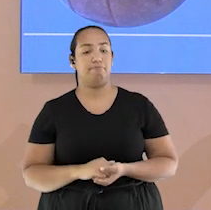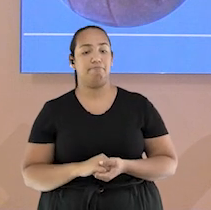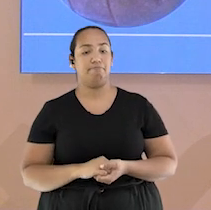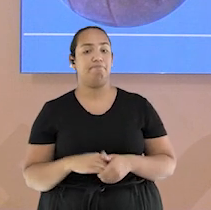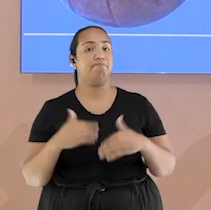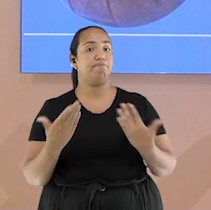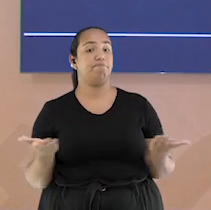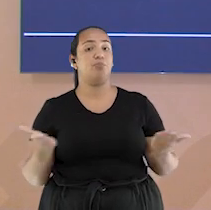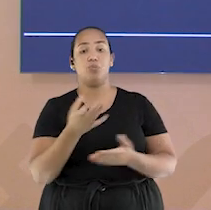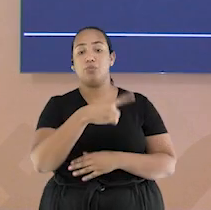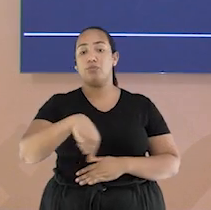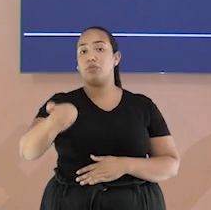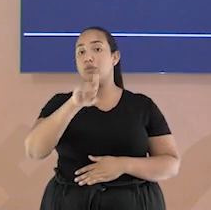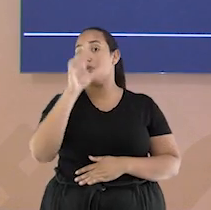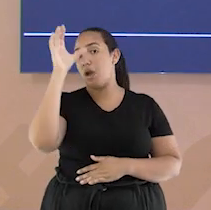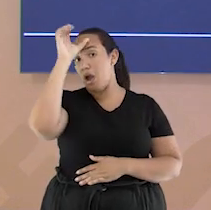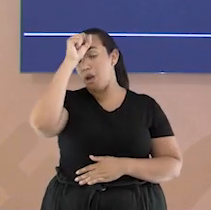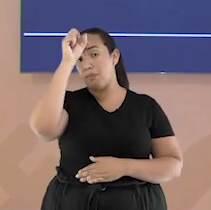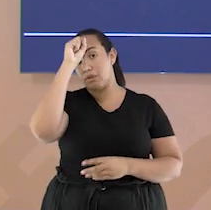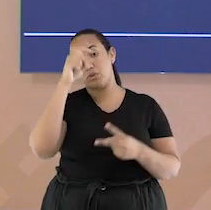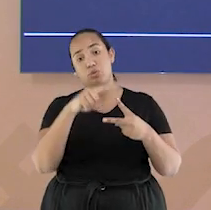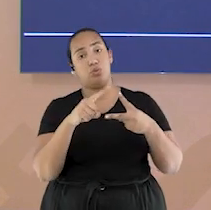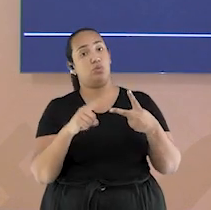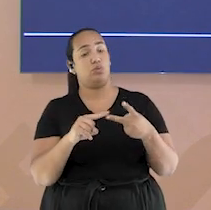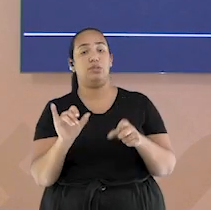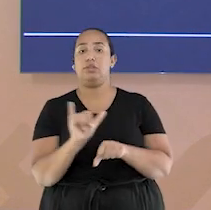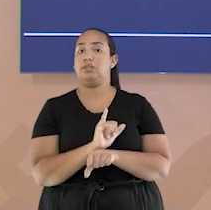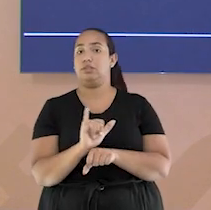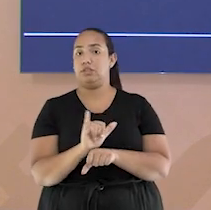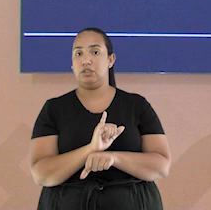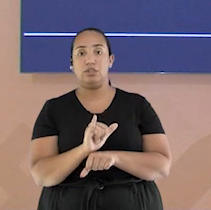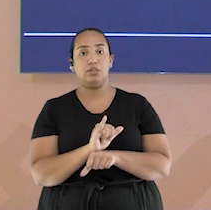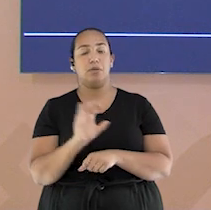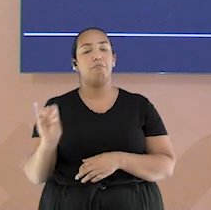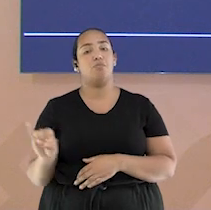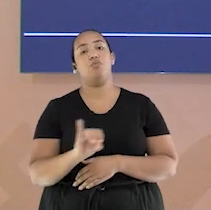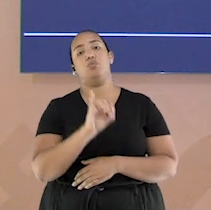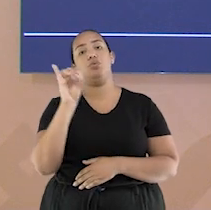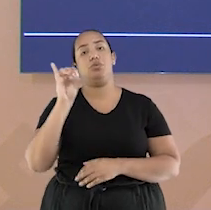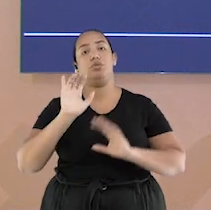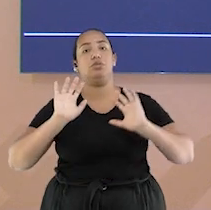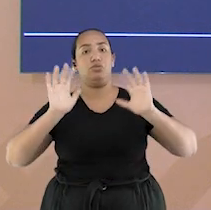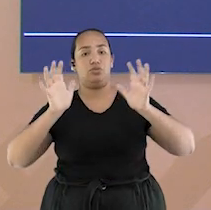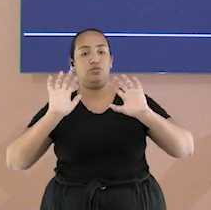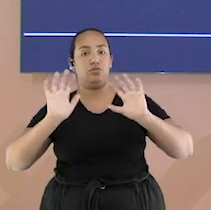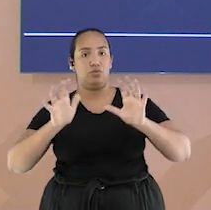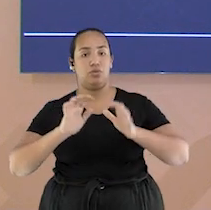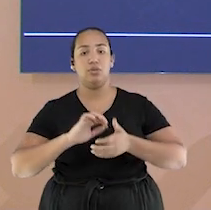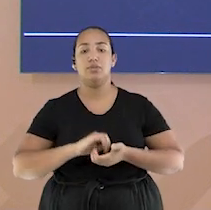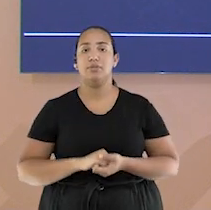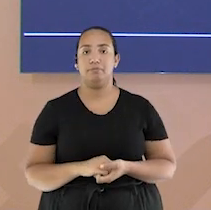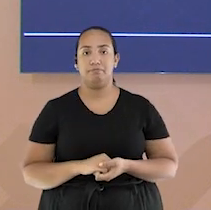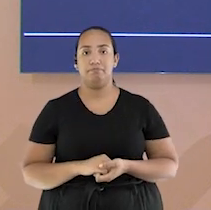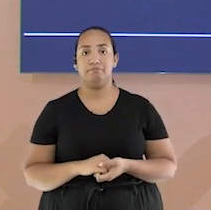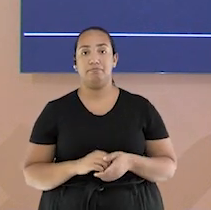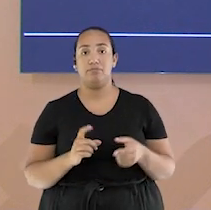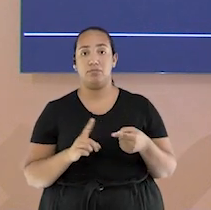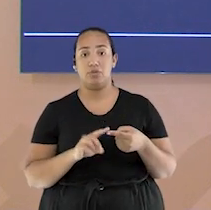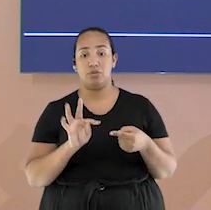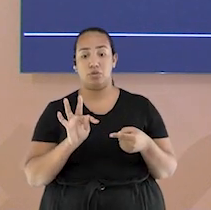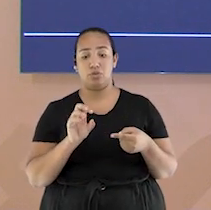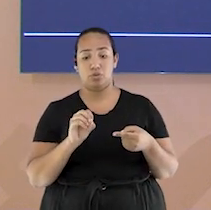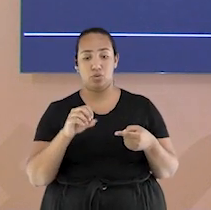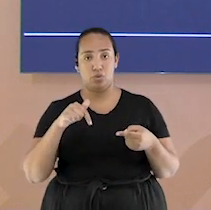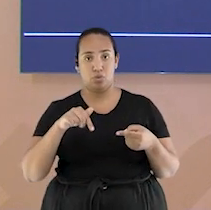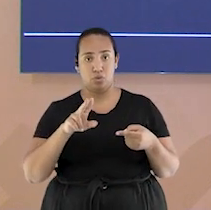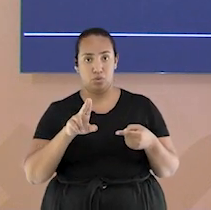Hoje, iremos aprender dois fundamentos que são essenciais no jogo do vôlei, que é o toque e